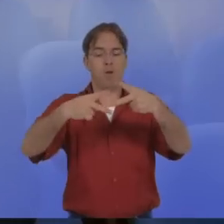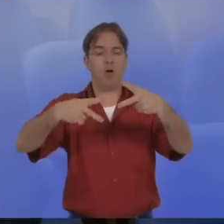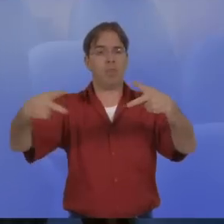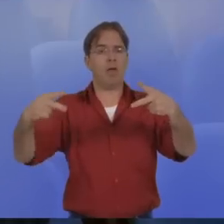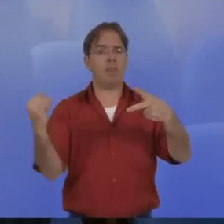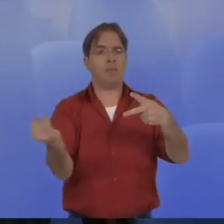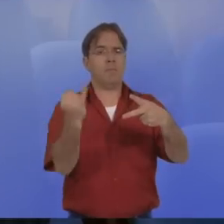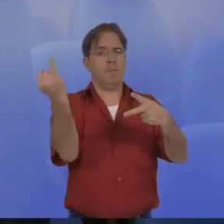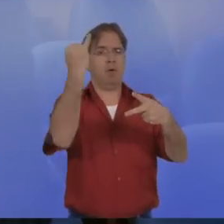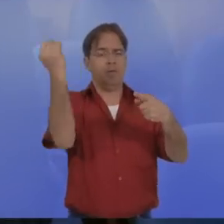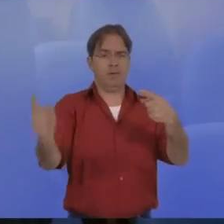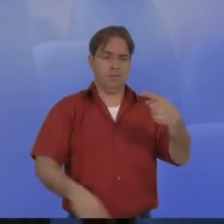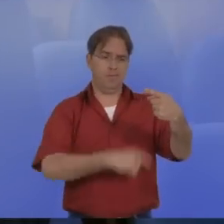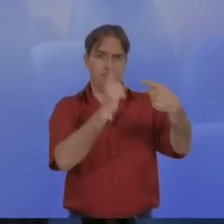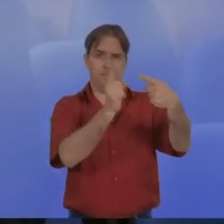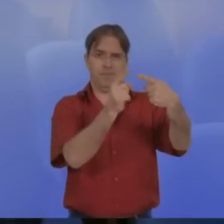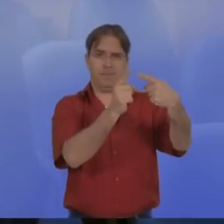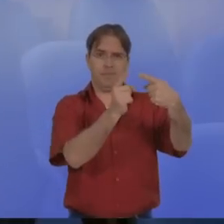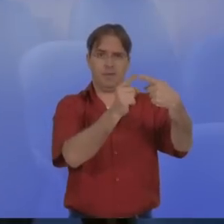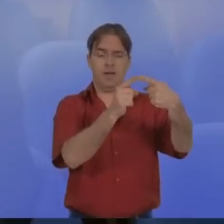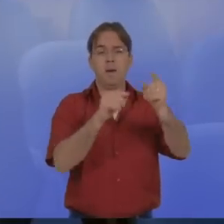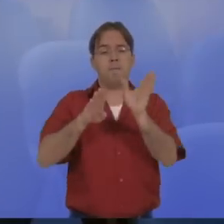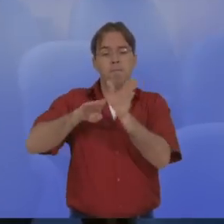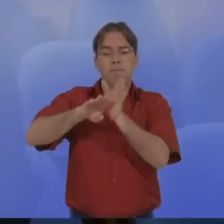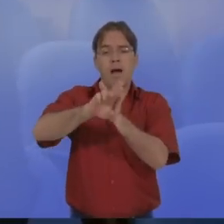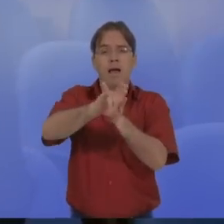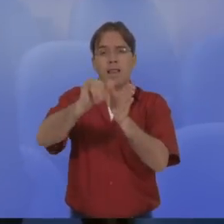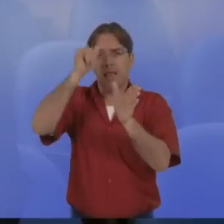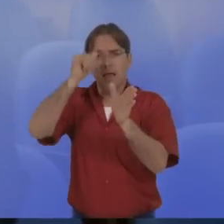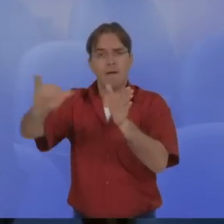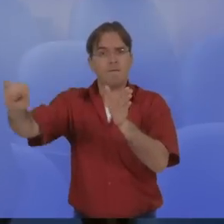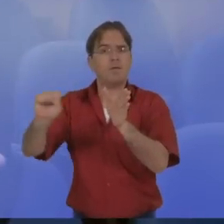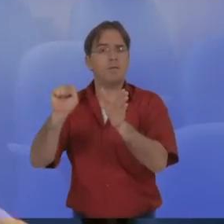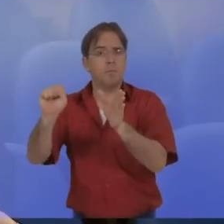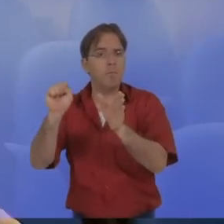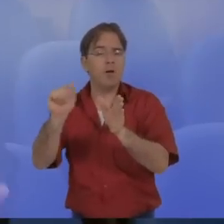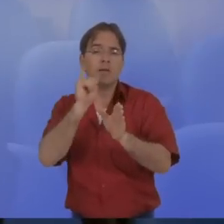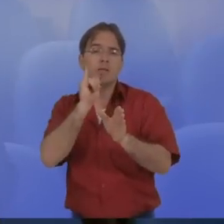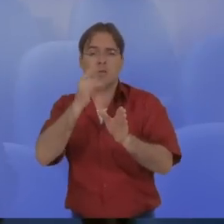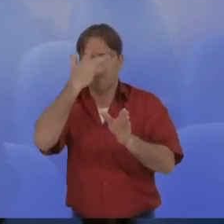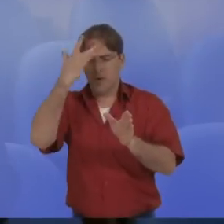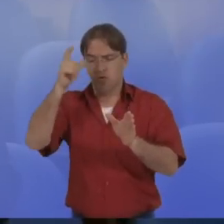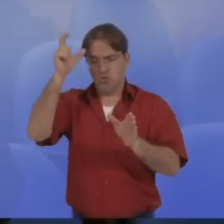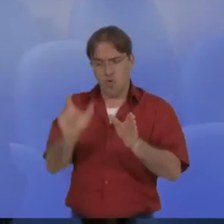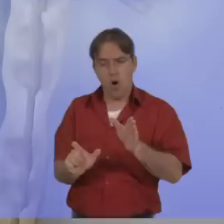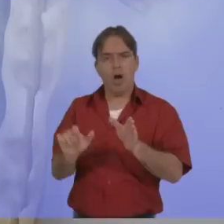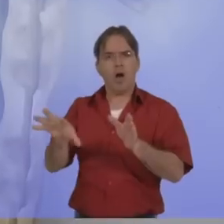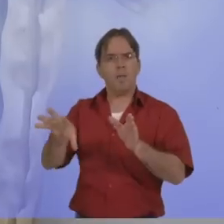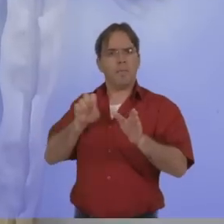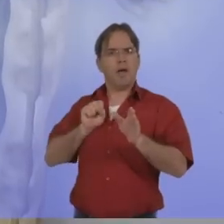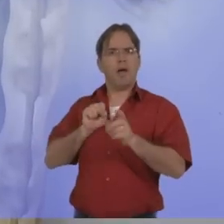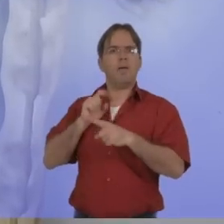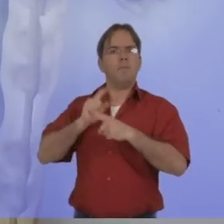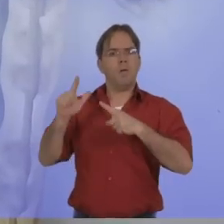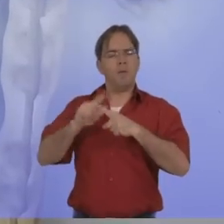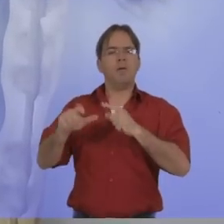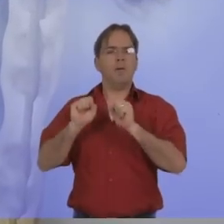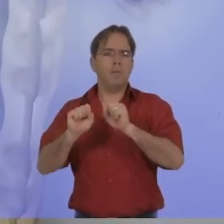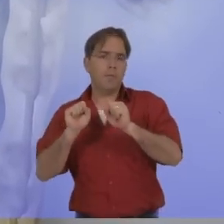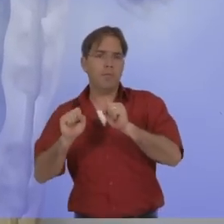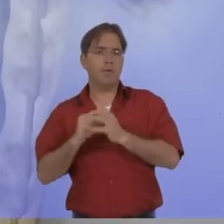extremamente importantes. Uma é a atividade antibacteriana contra o patógeno nos humanos, aqueles que causam problemas